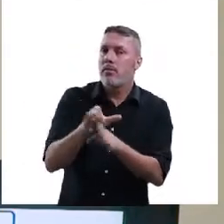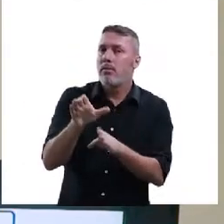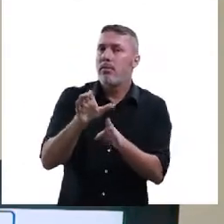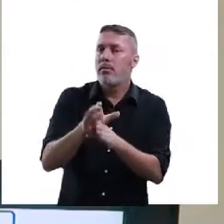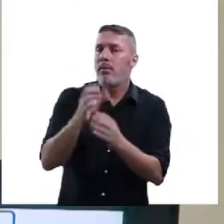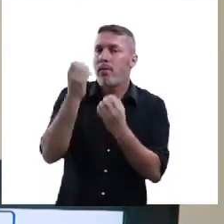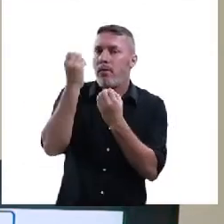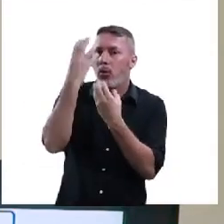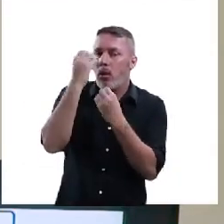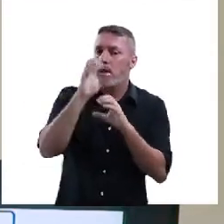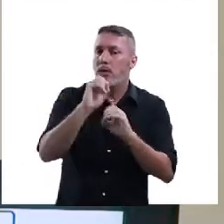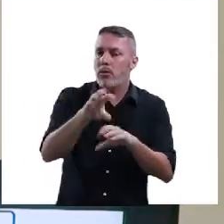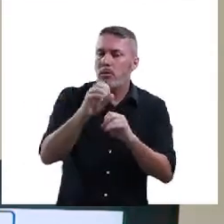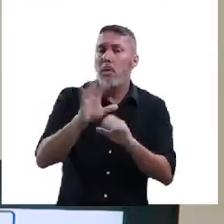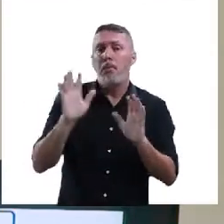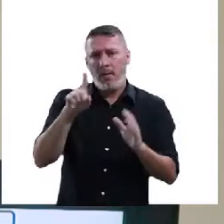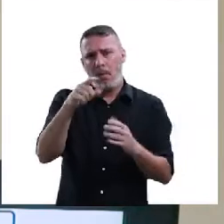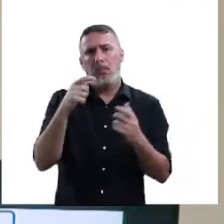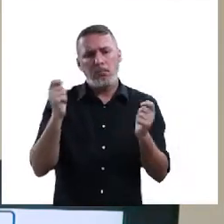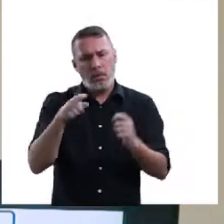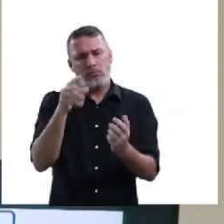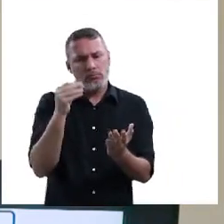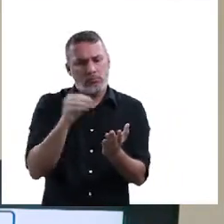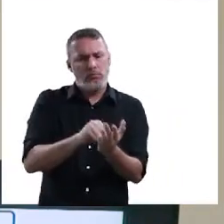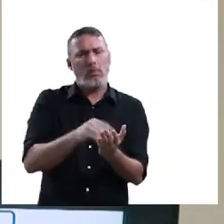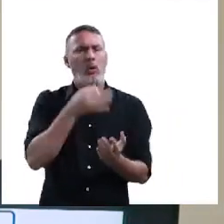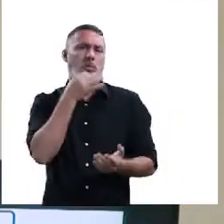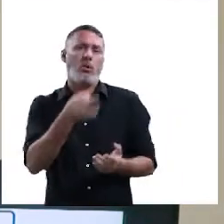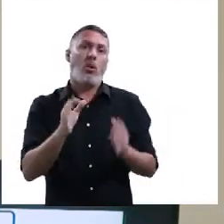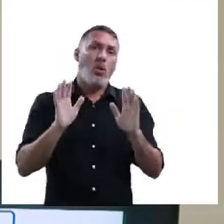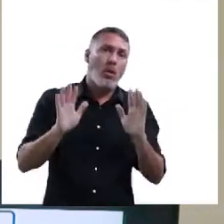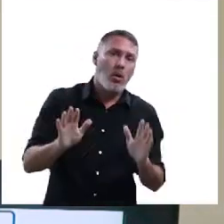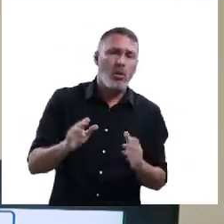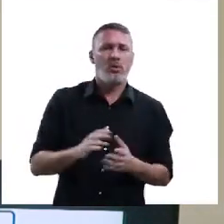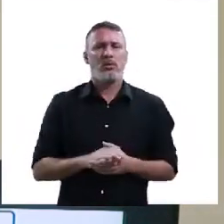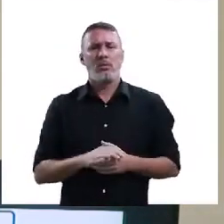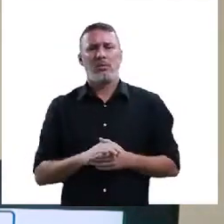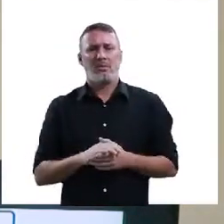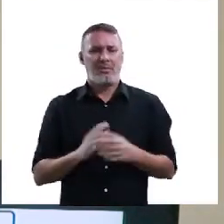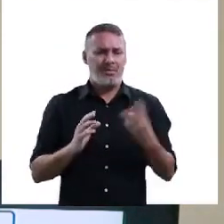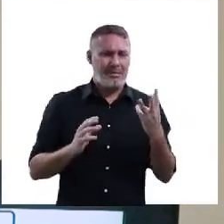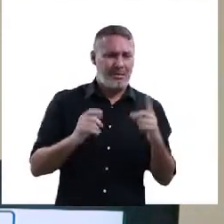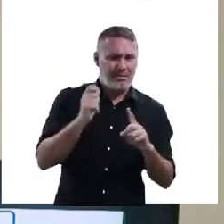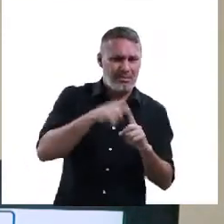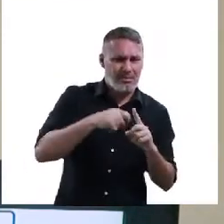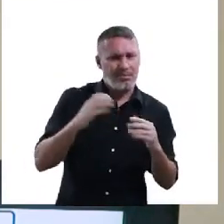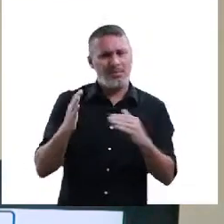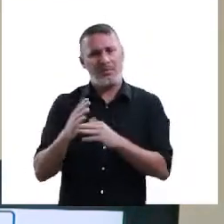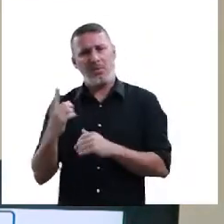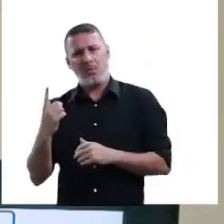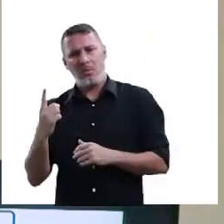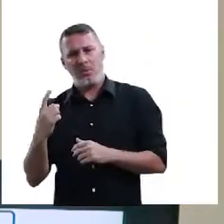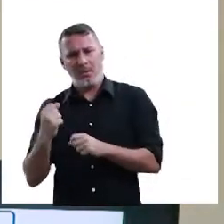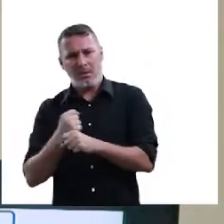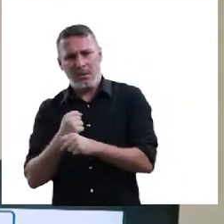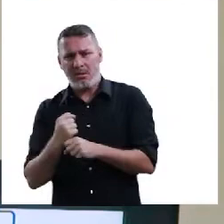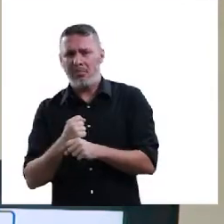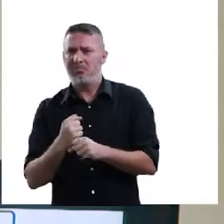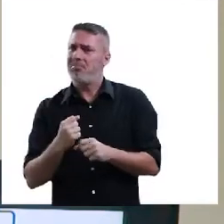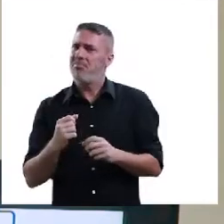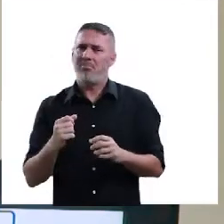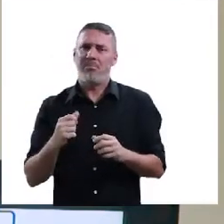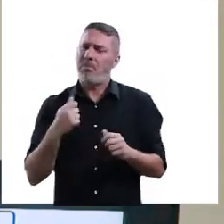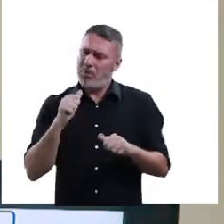educação. Mas nesse caso, você pode fazer uma abordagem, falar, olha, a pena ela é muito branda.